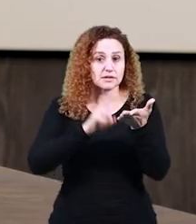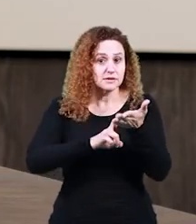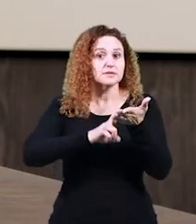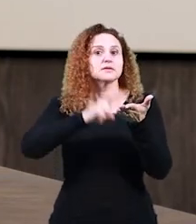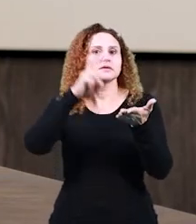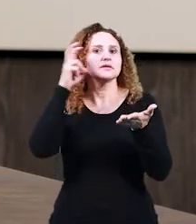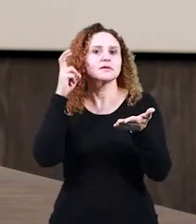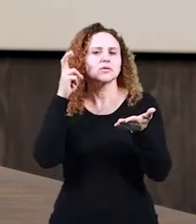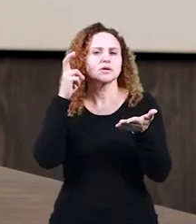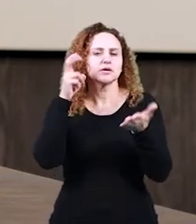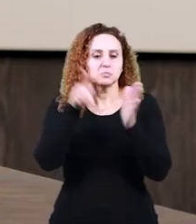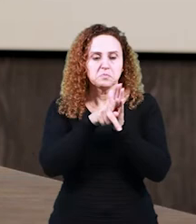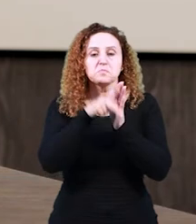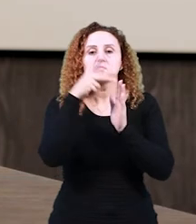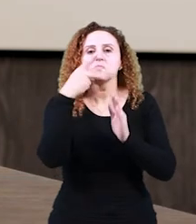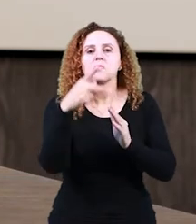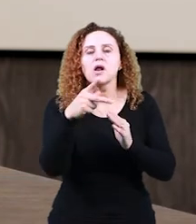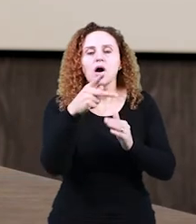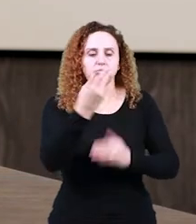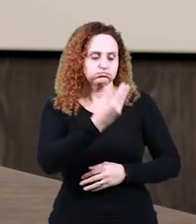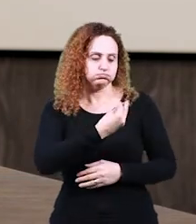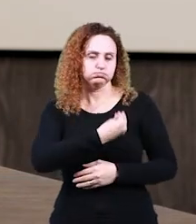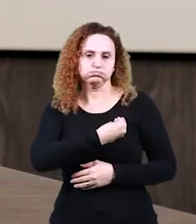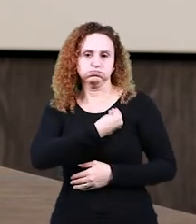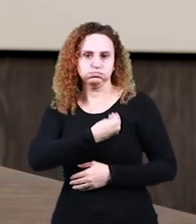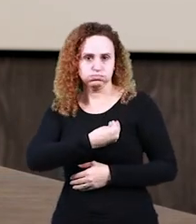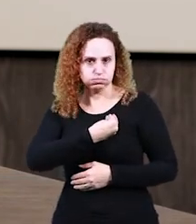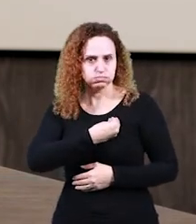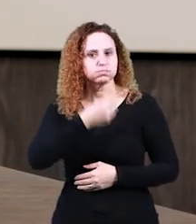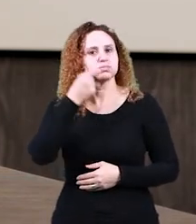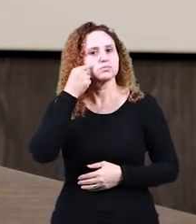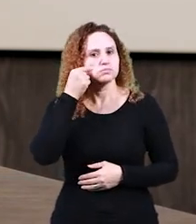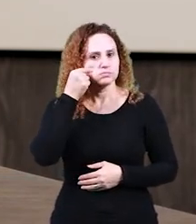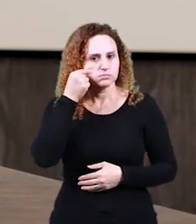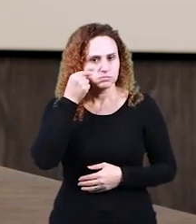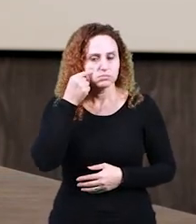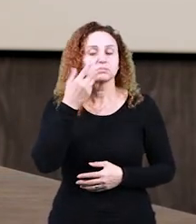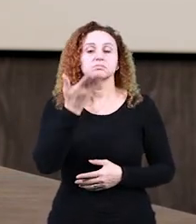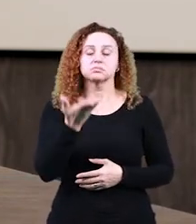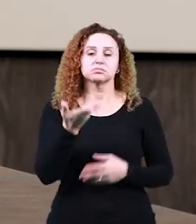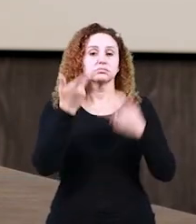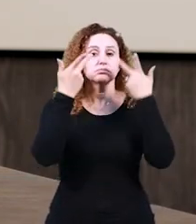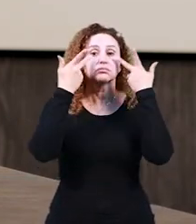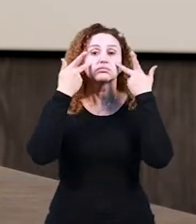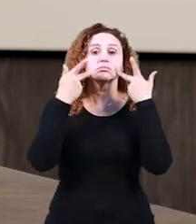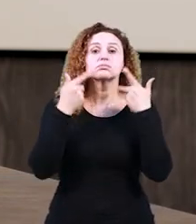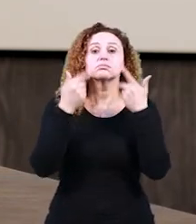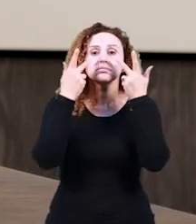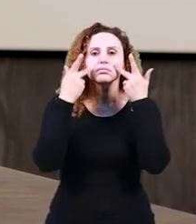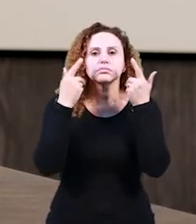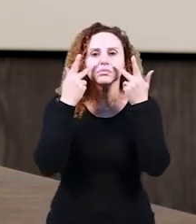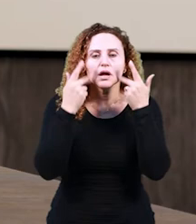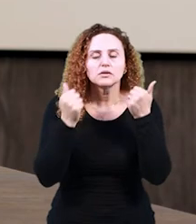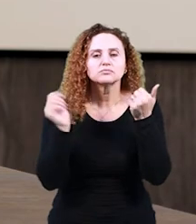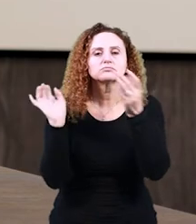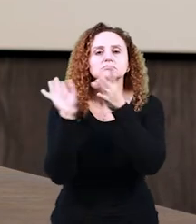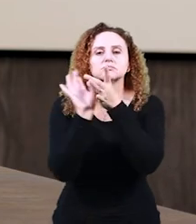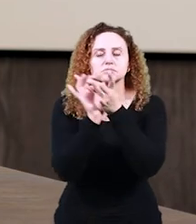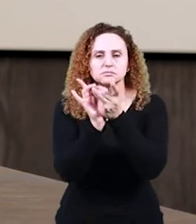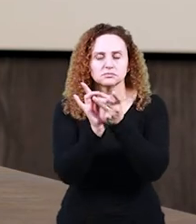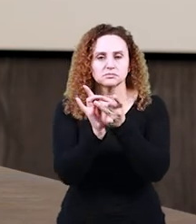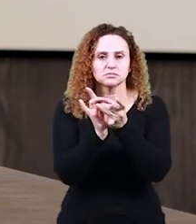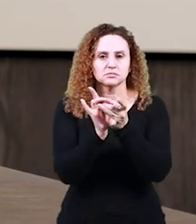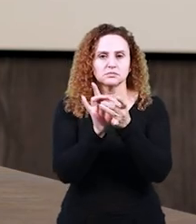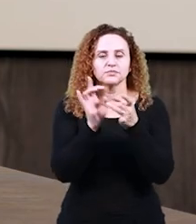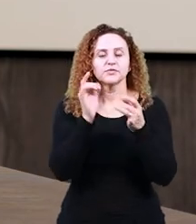eu disse aqui, né? Mas que seja da maneira mais natural possível, né? Em contextos mais